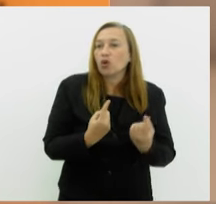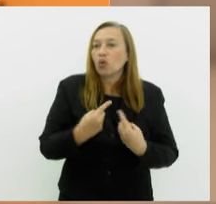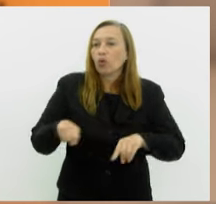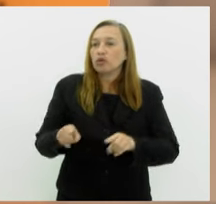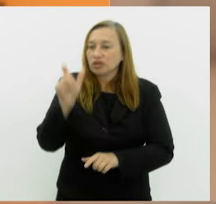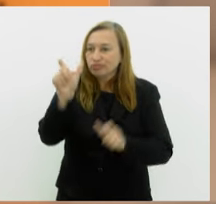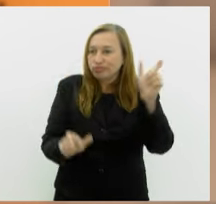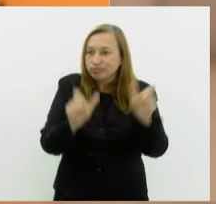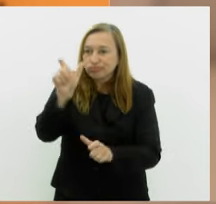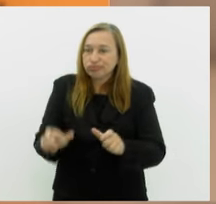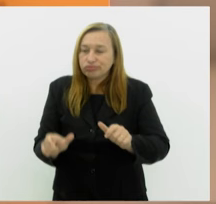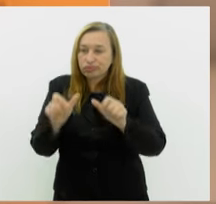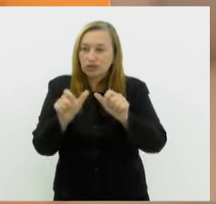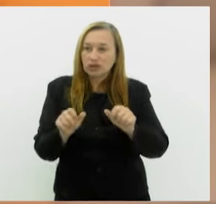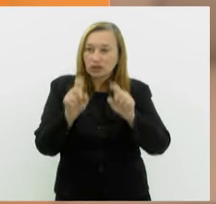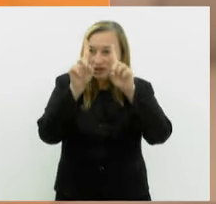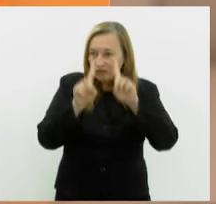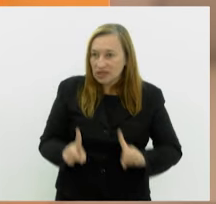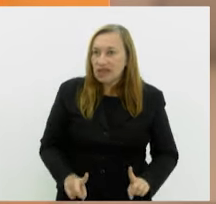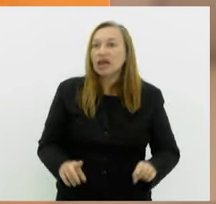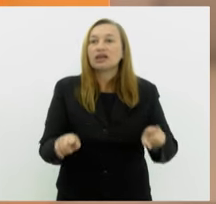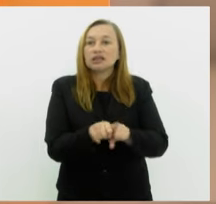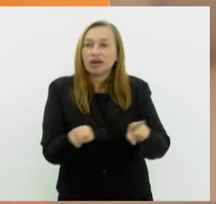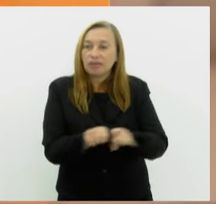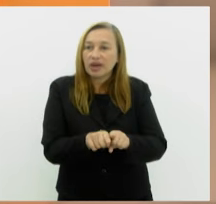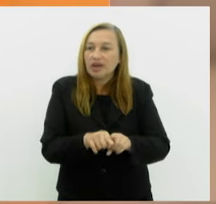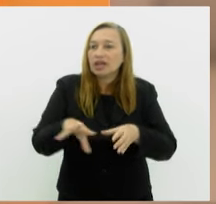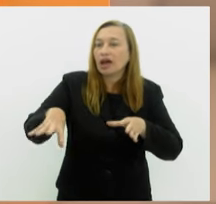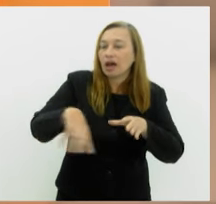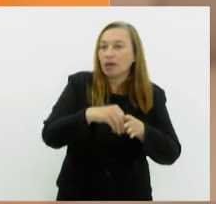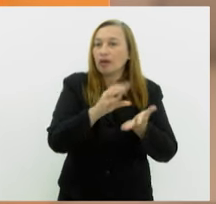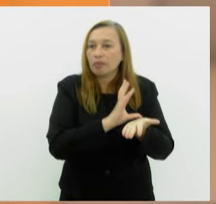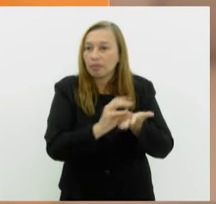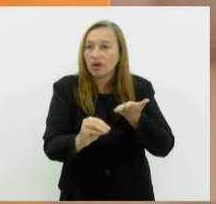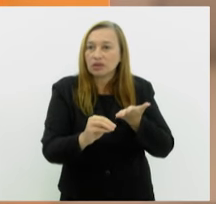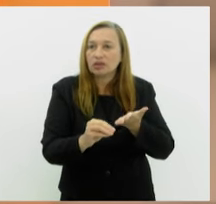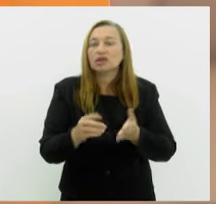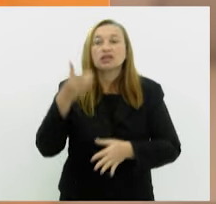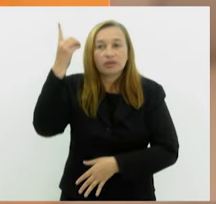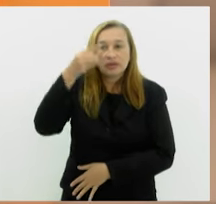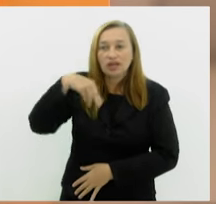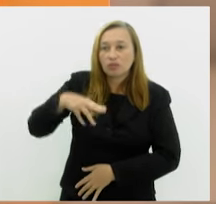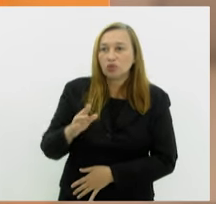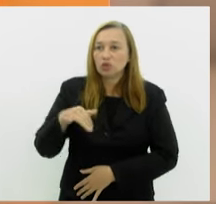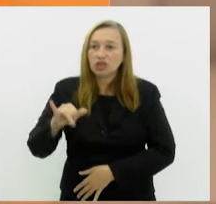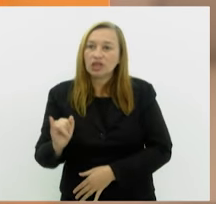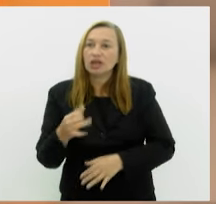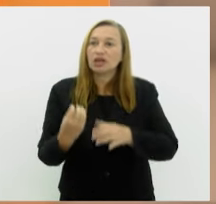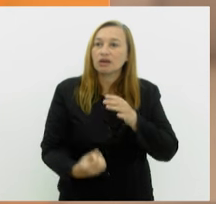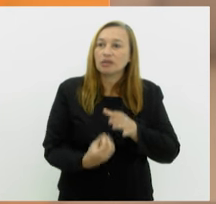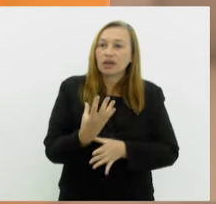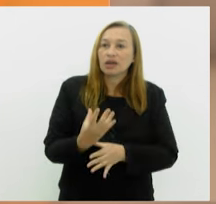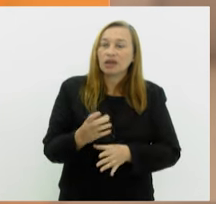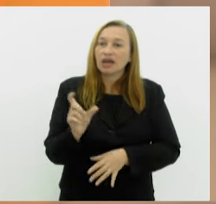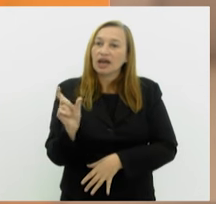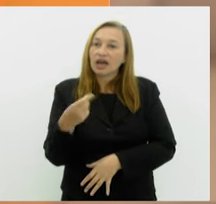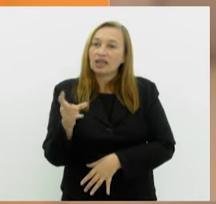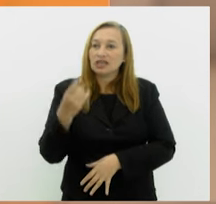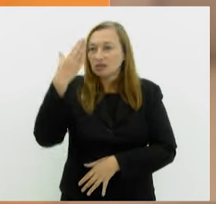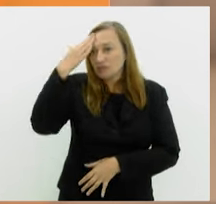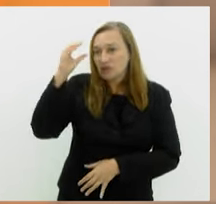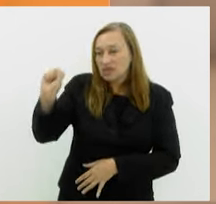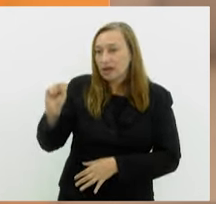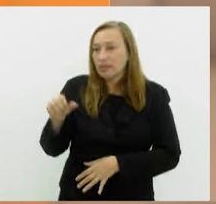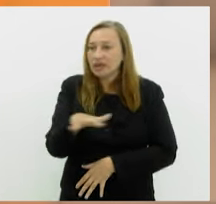pessoas com deficiência. Também na pauta, um projeto do deputado Munir, que pede a implantação do cartão do saber na